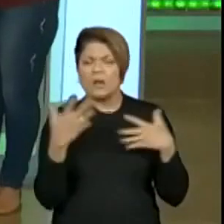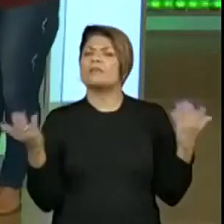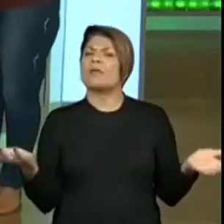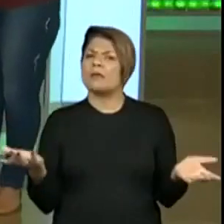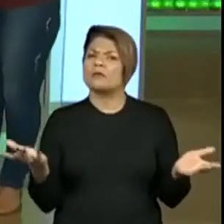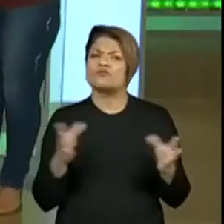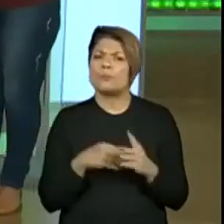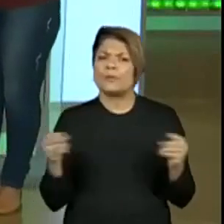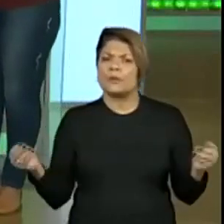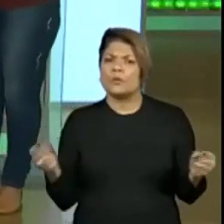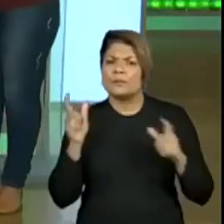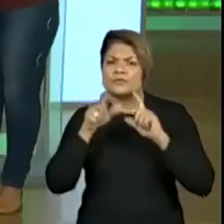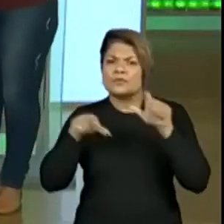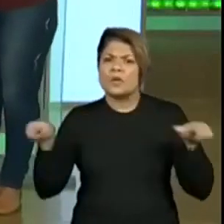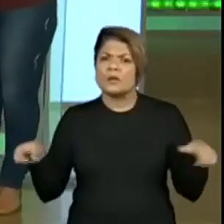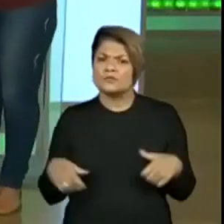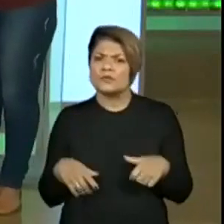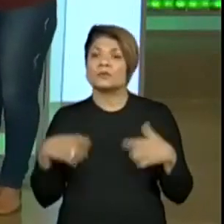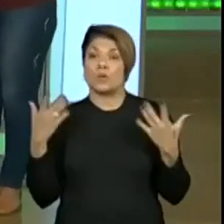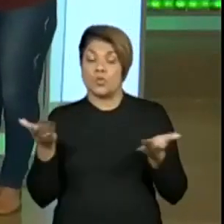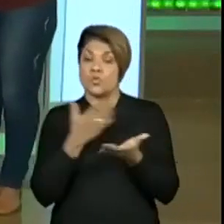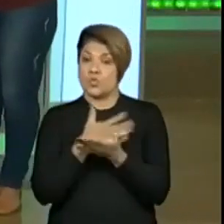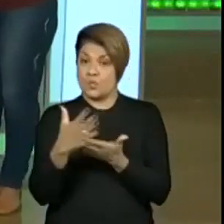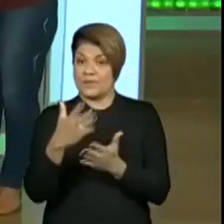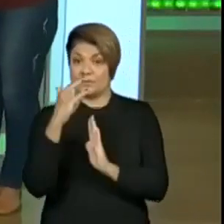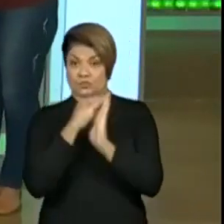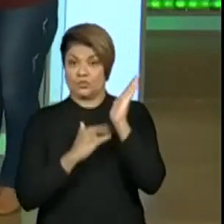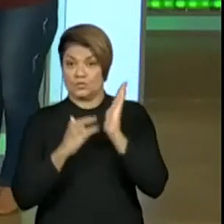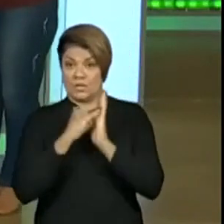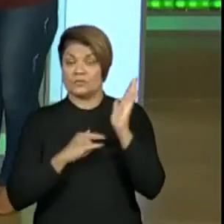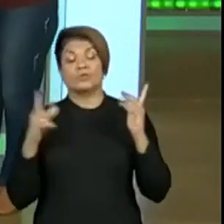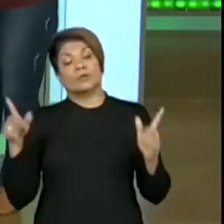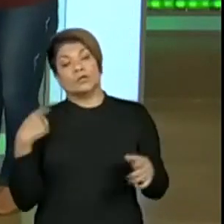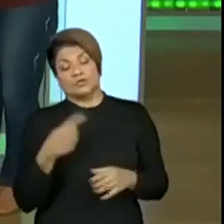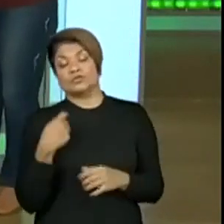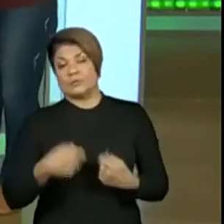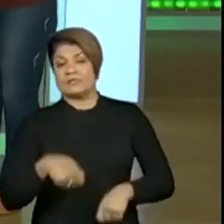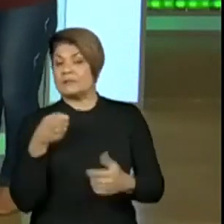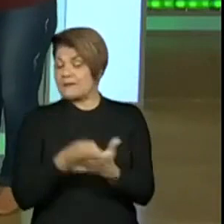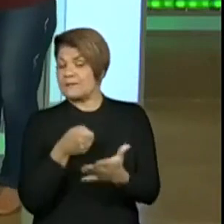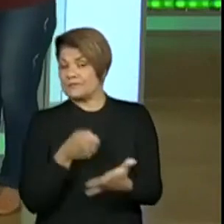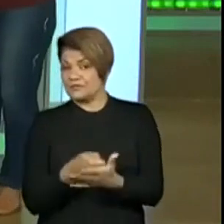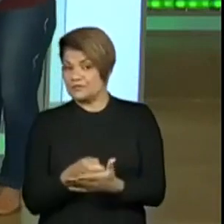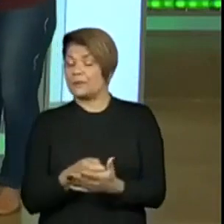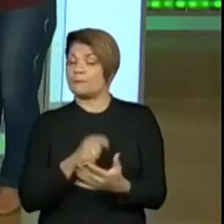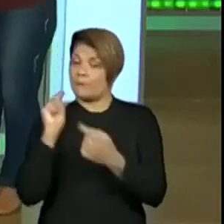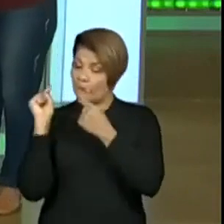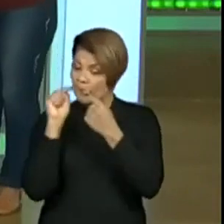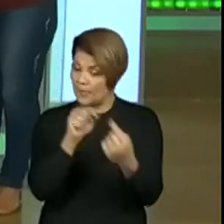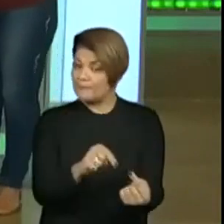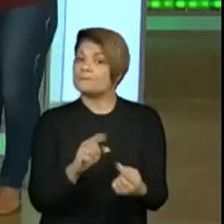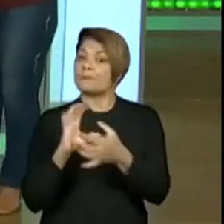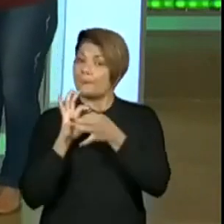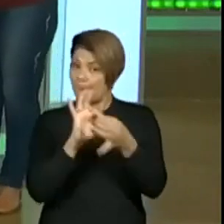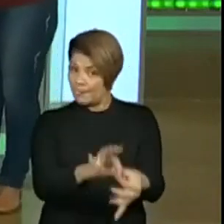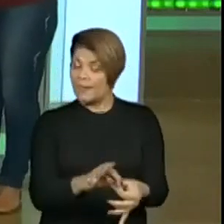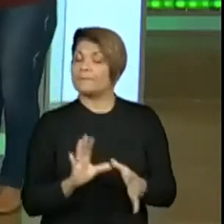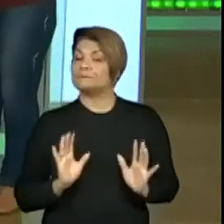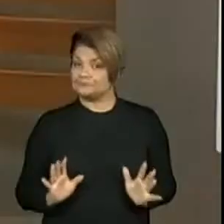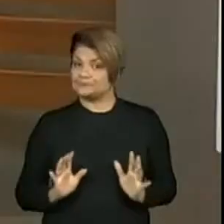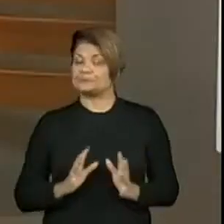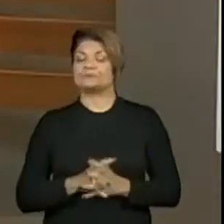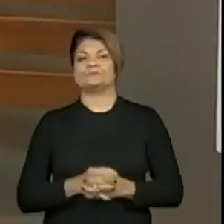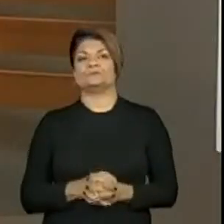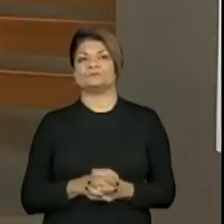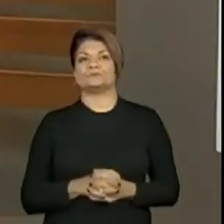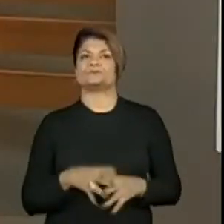bem atento à parte inicial do texto, porque a gente precisa garantir a coerência na parte final. Garantir o